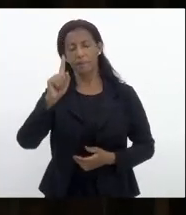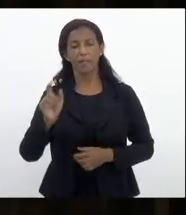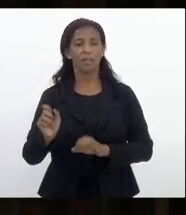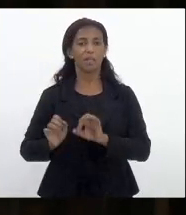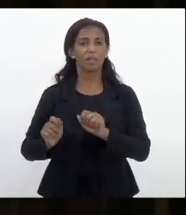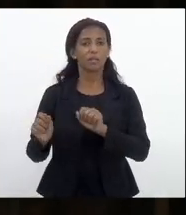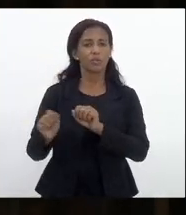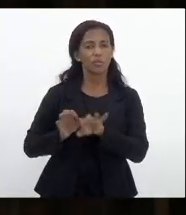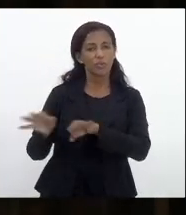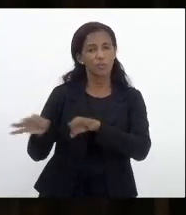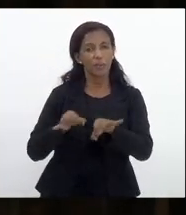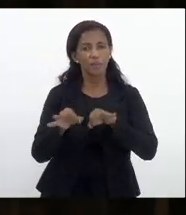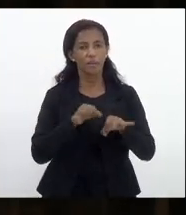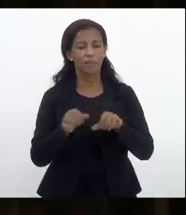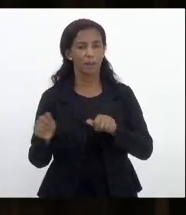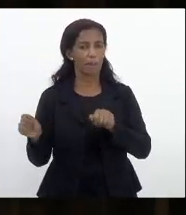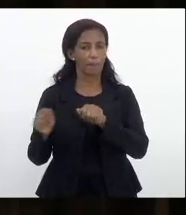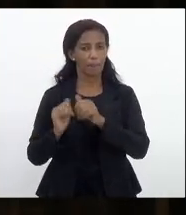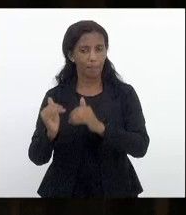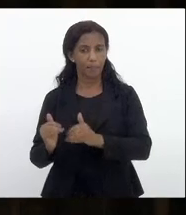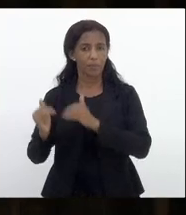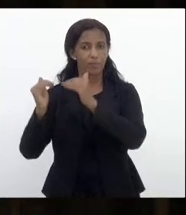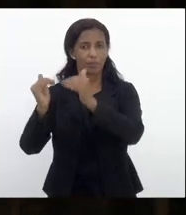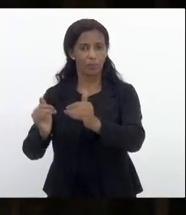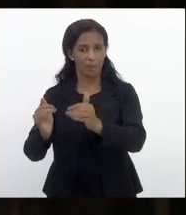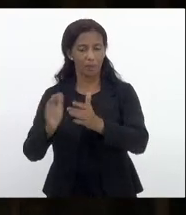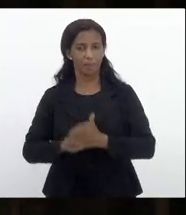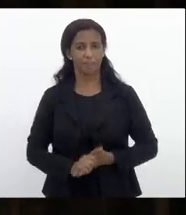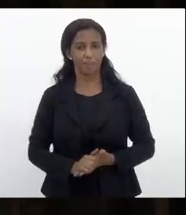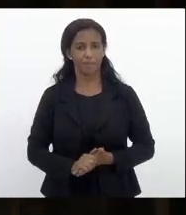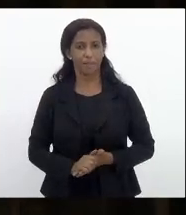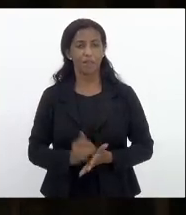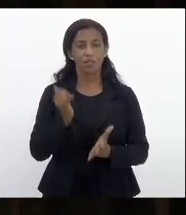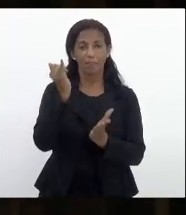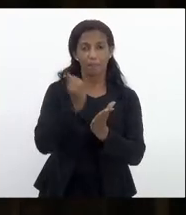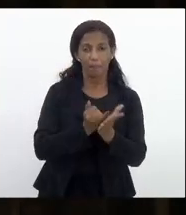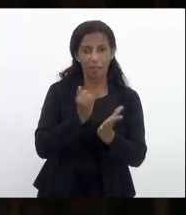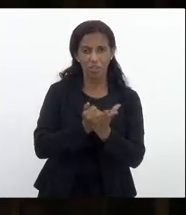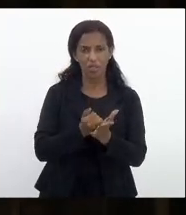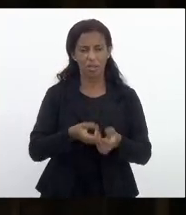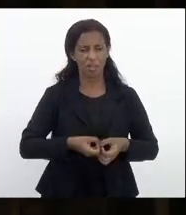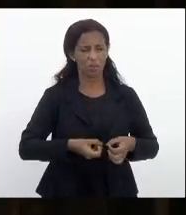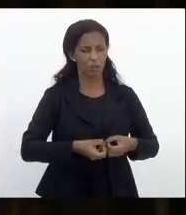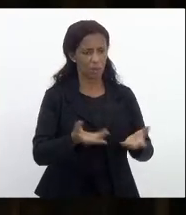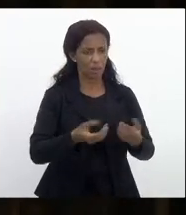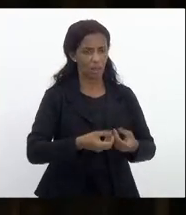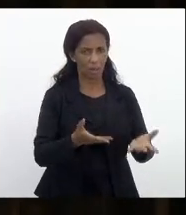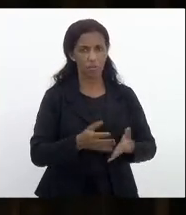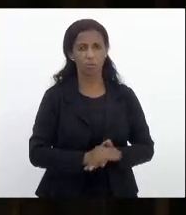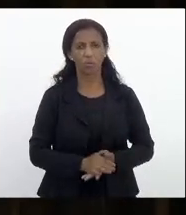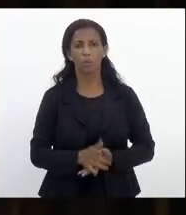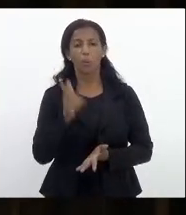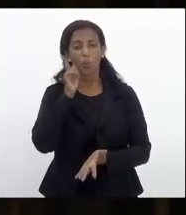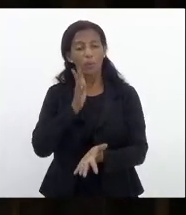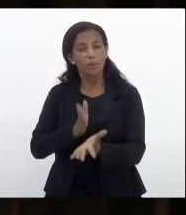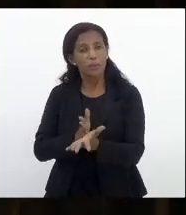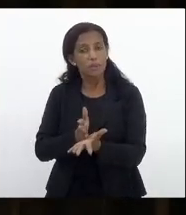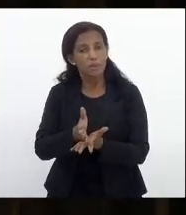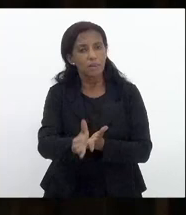fazer de fato superávit de ter mais receitas do que despesa para a gente conseguir seguir